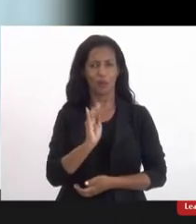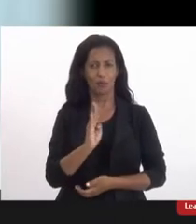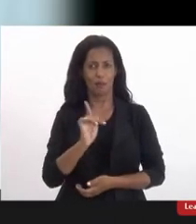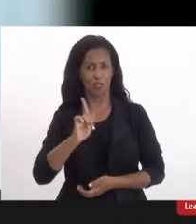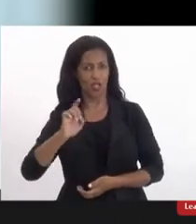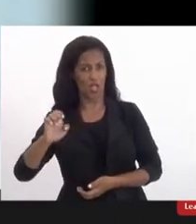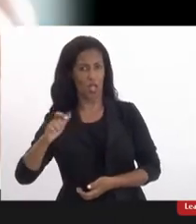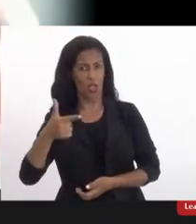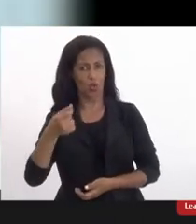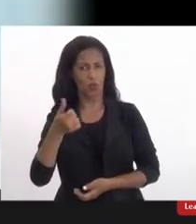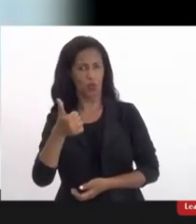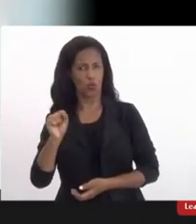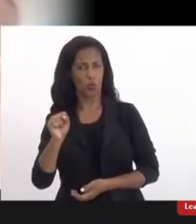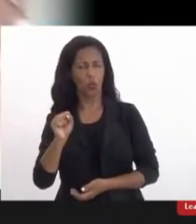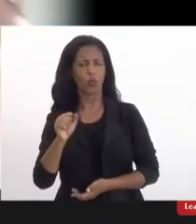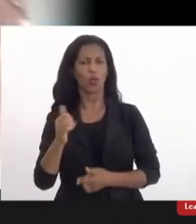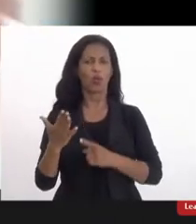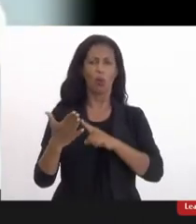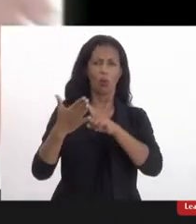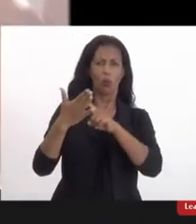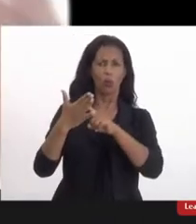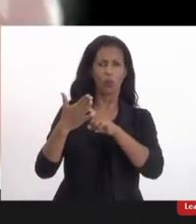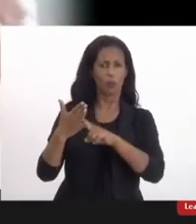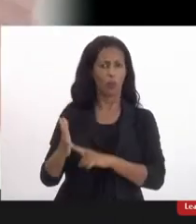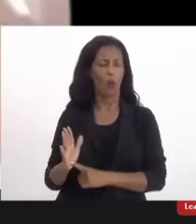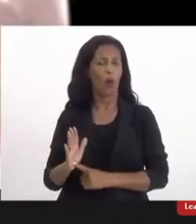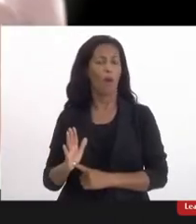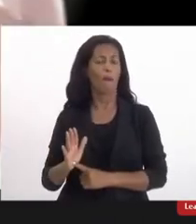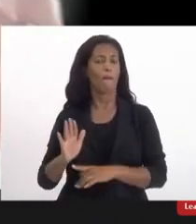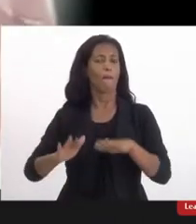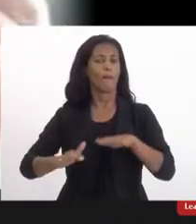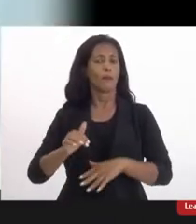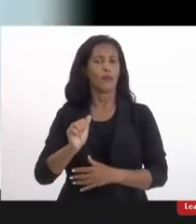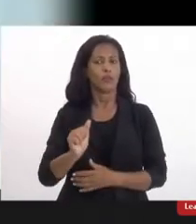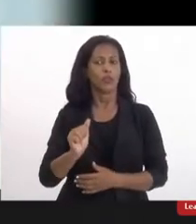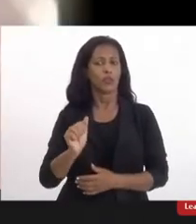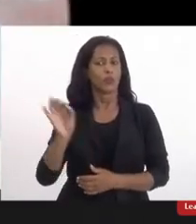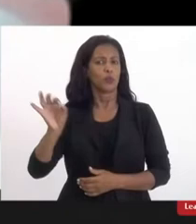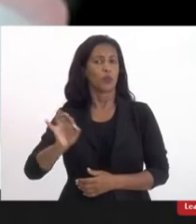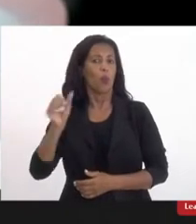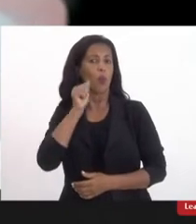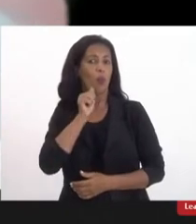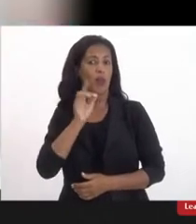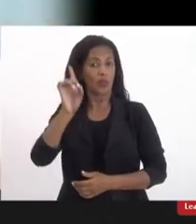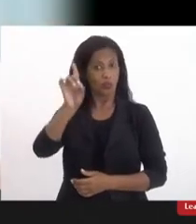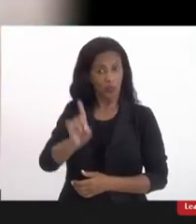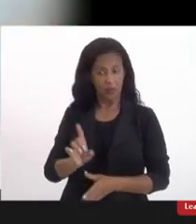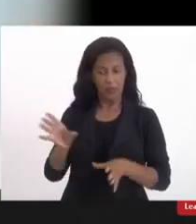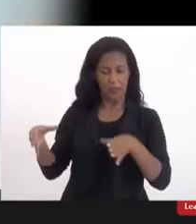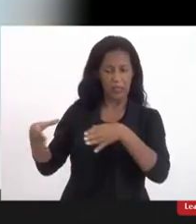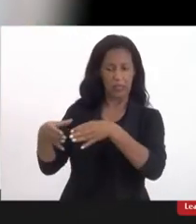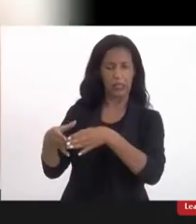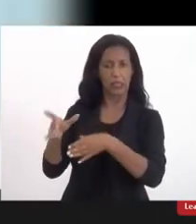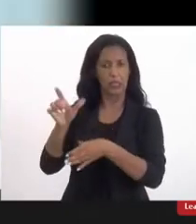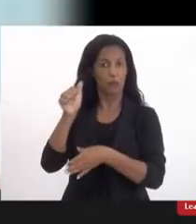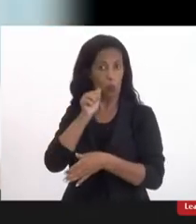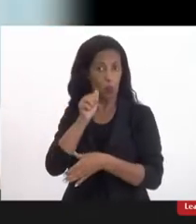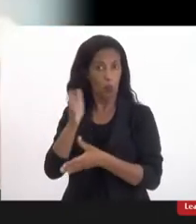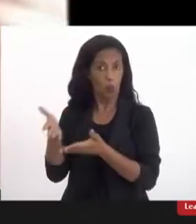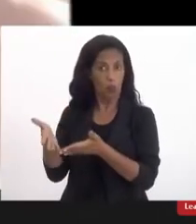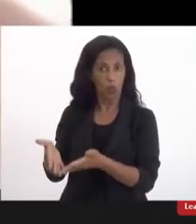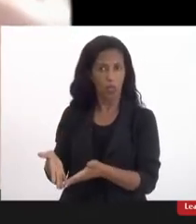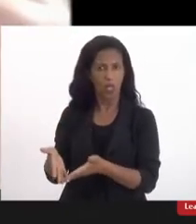se não me engano que indicou que em torno de 67% das pessoas com deficiência sendo a maioria dessas pessoas mulheres